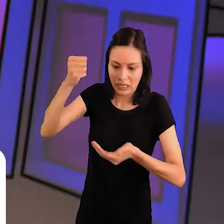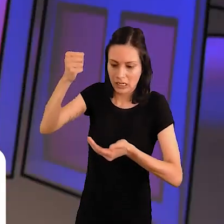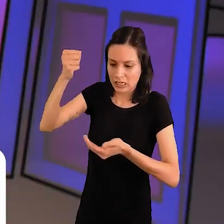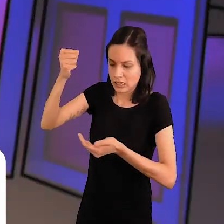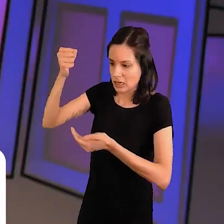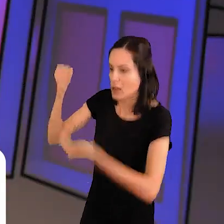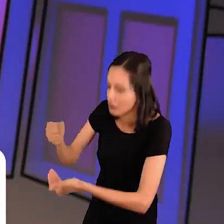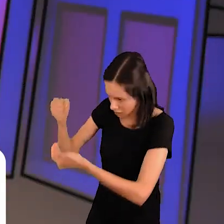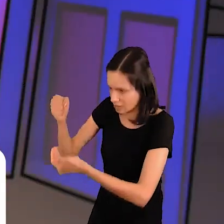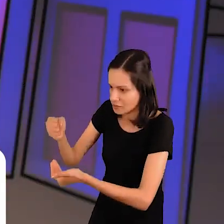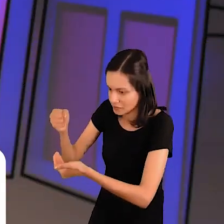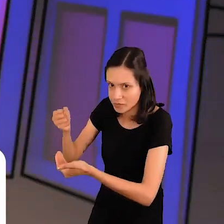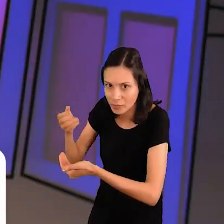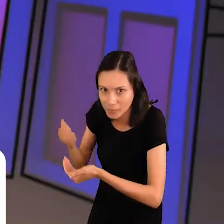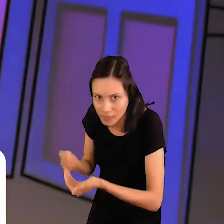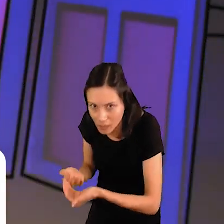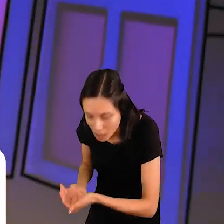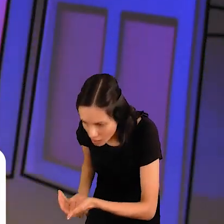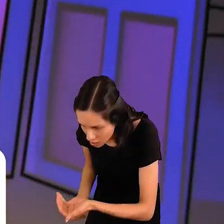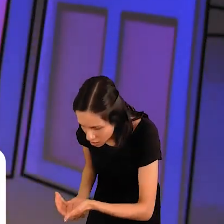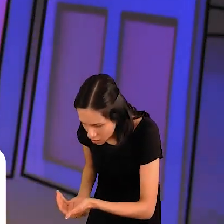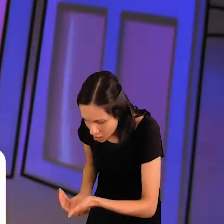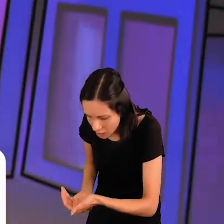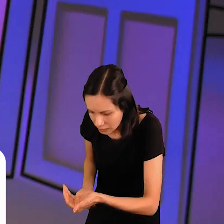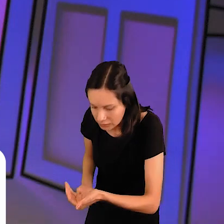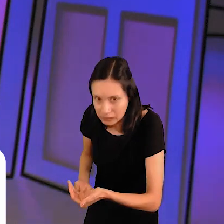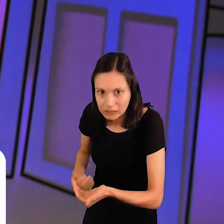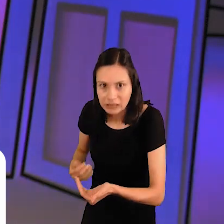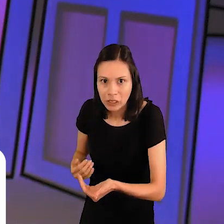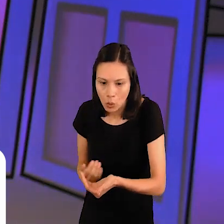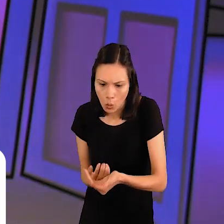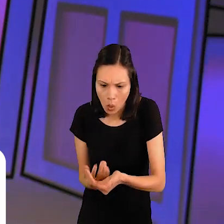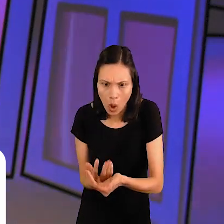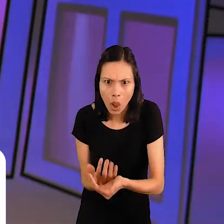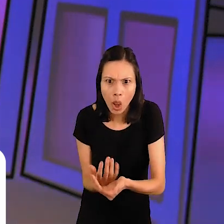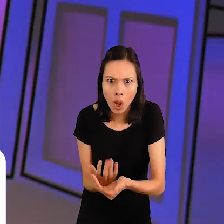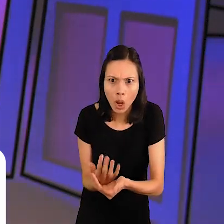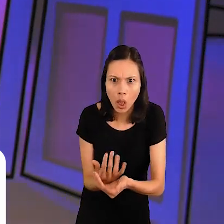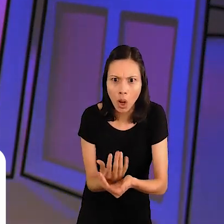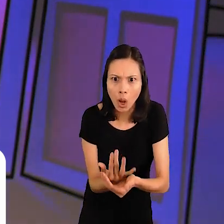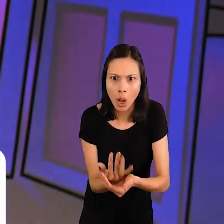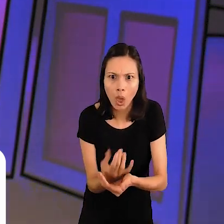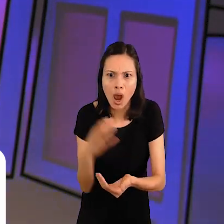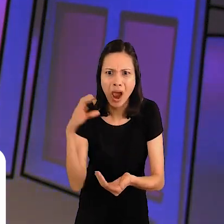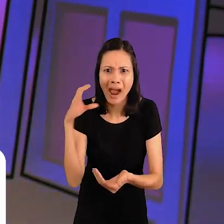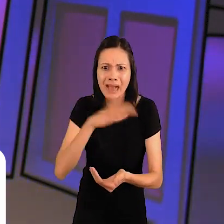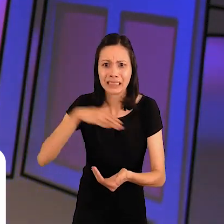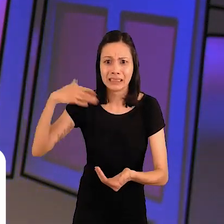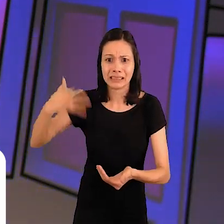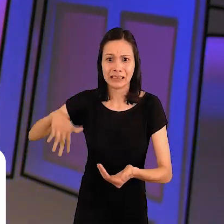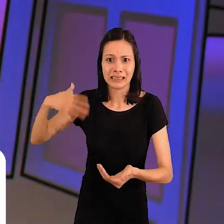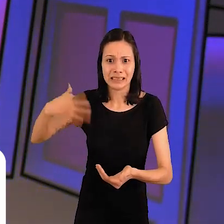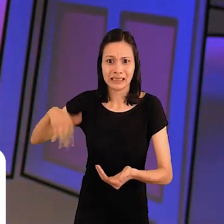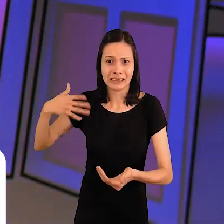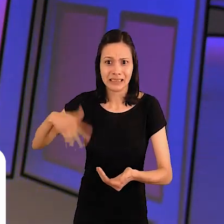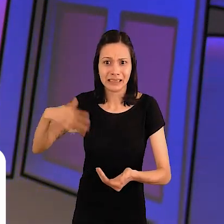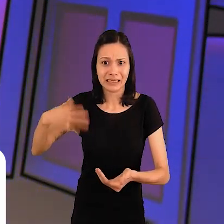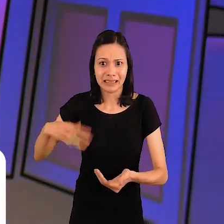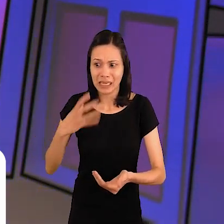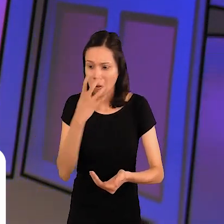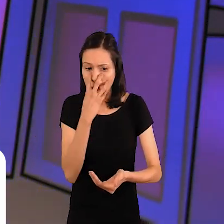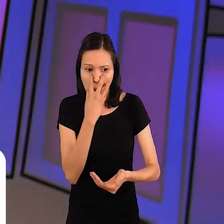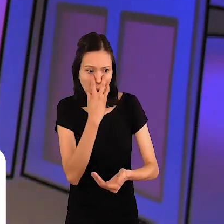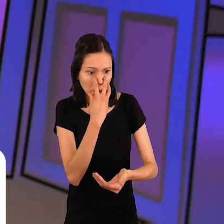e... Tchó! Colocou de novo aquele mingau fumegante. Então, o chacal